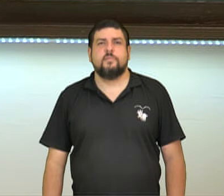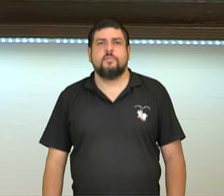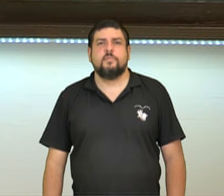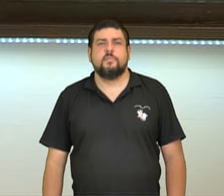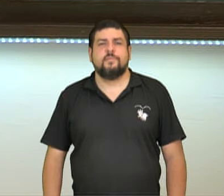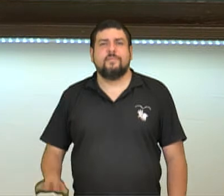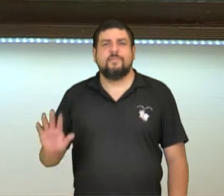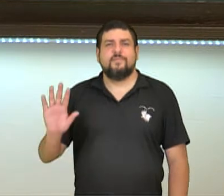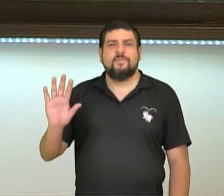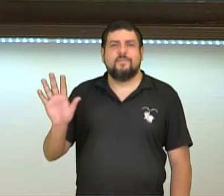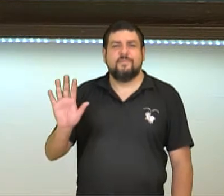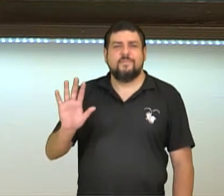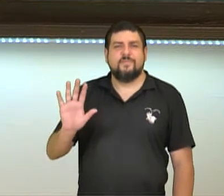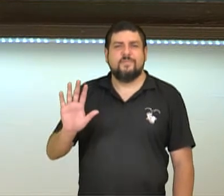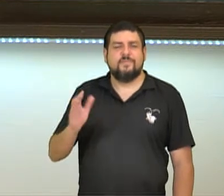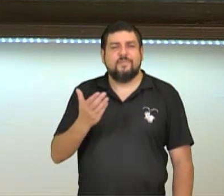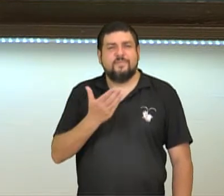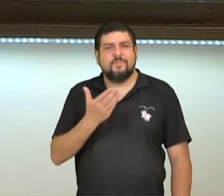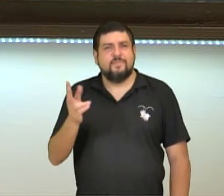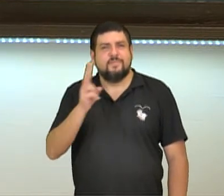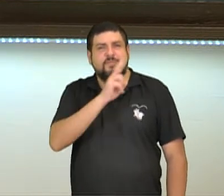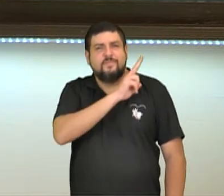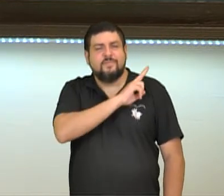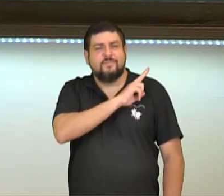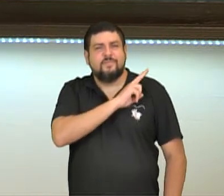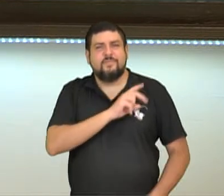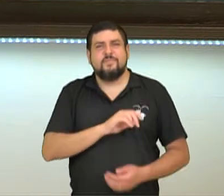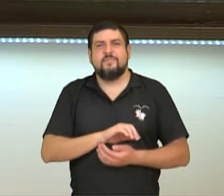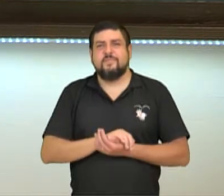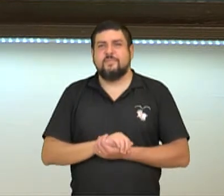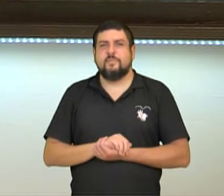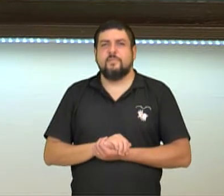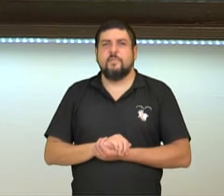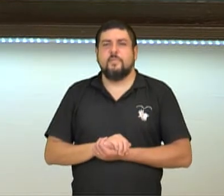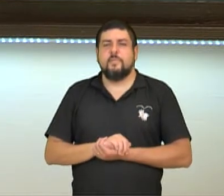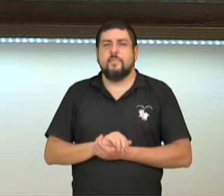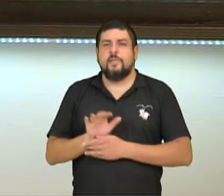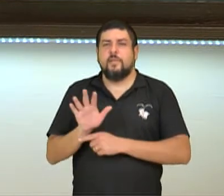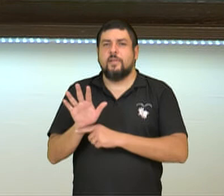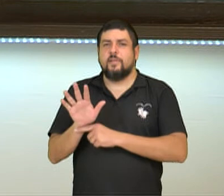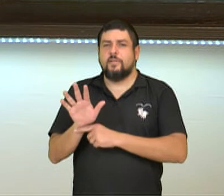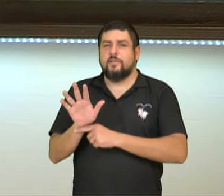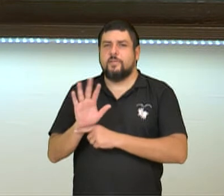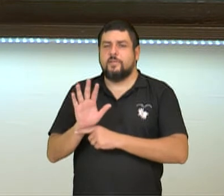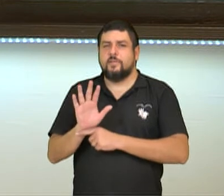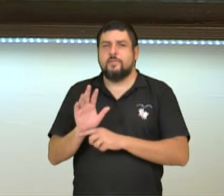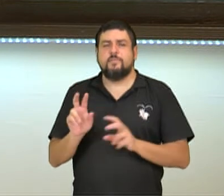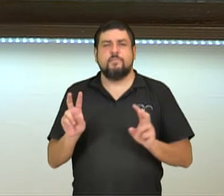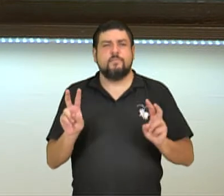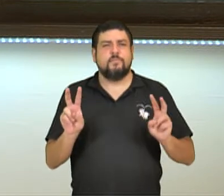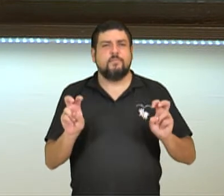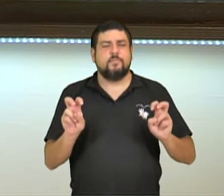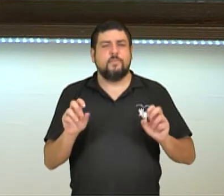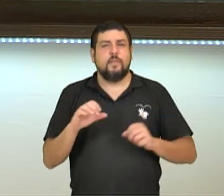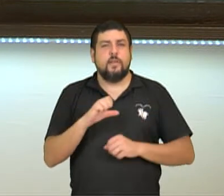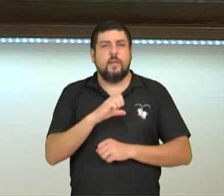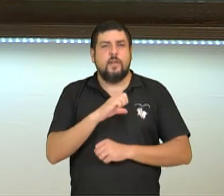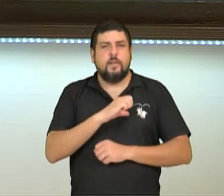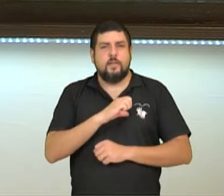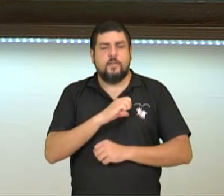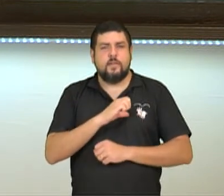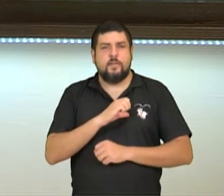Olá, estudantes da segunda série do Ensino Médio. Neste vídeo, vamos falar sobre a ética